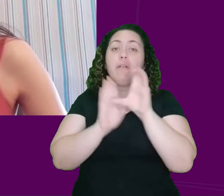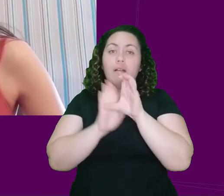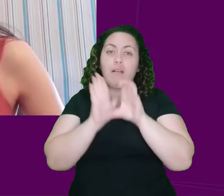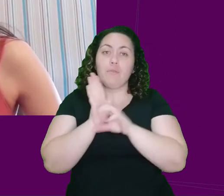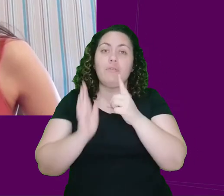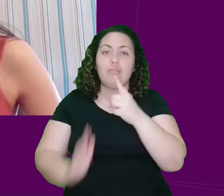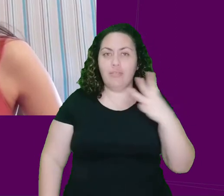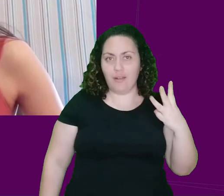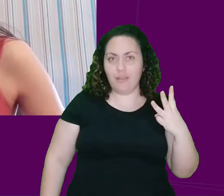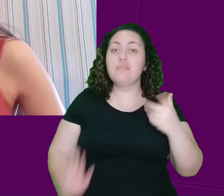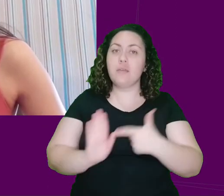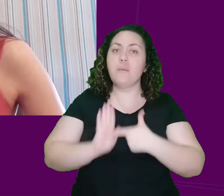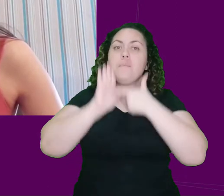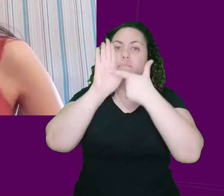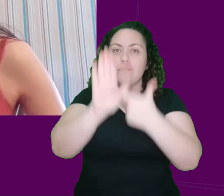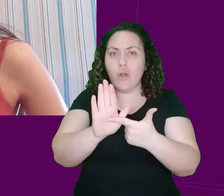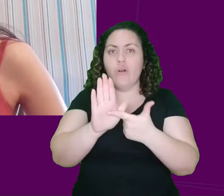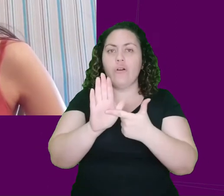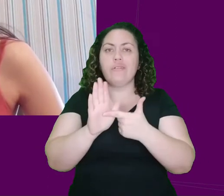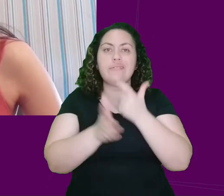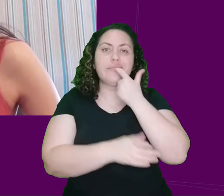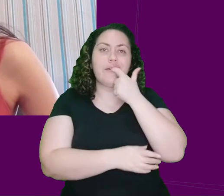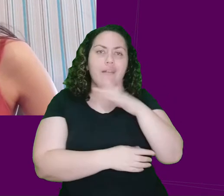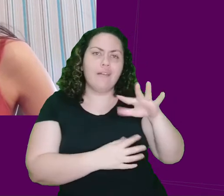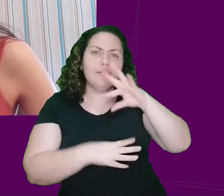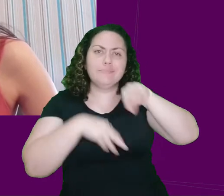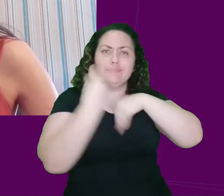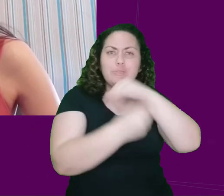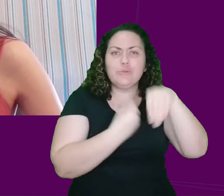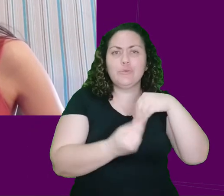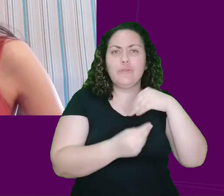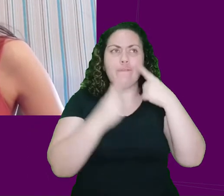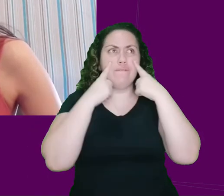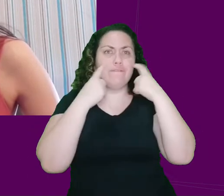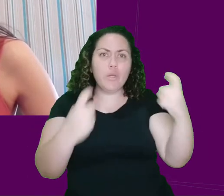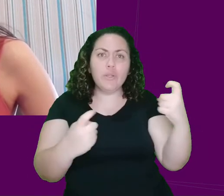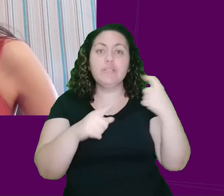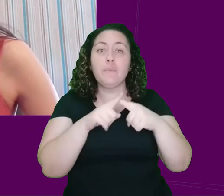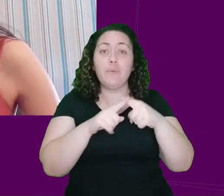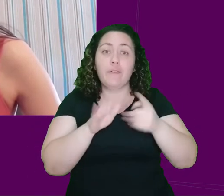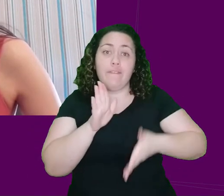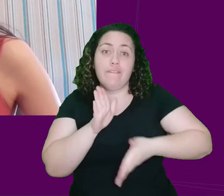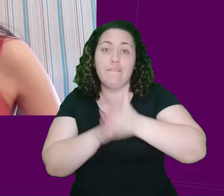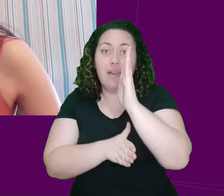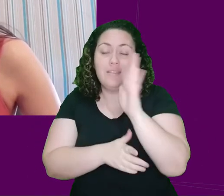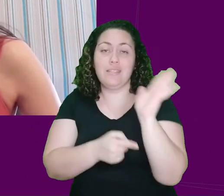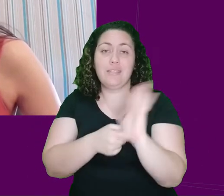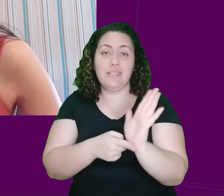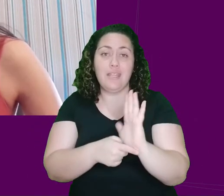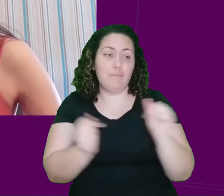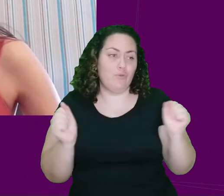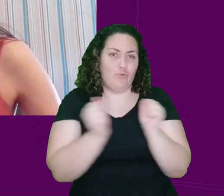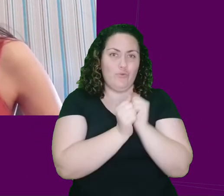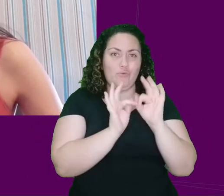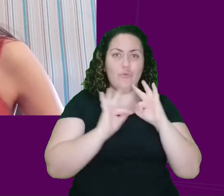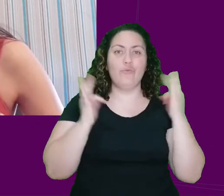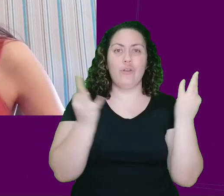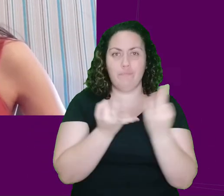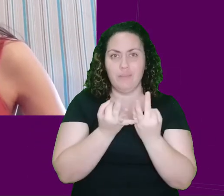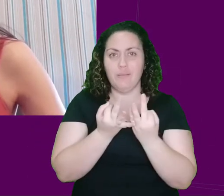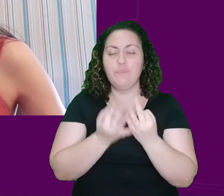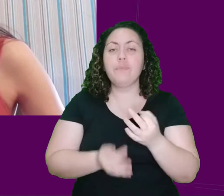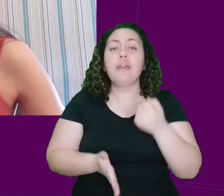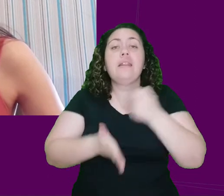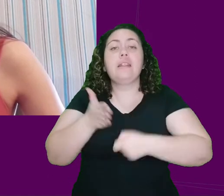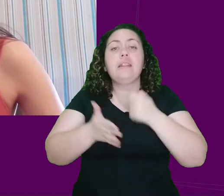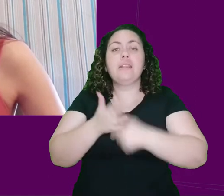também fica bem evidente essa infantilidade misturada com violência. Quando a Isabela vai ao cinema com a família, e lá ela tenta